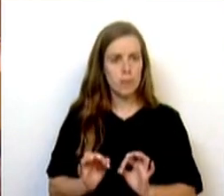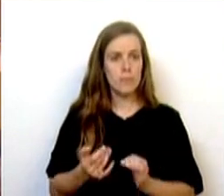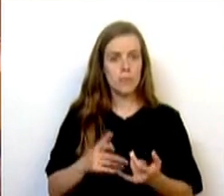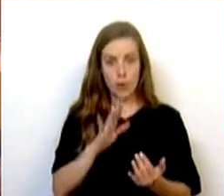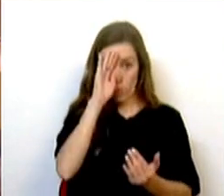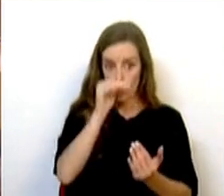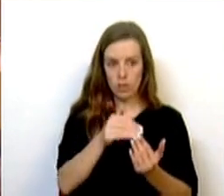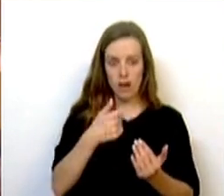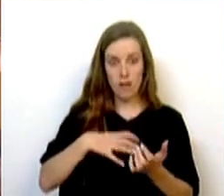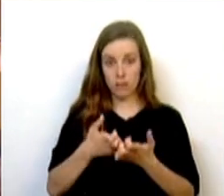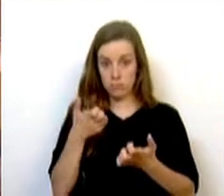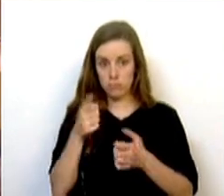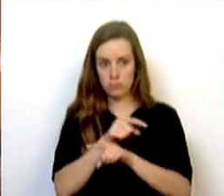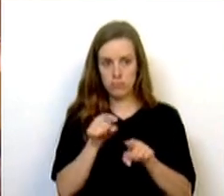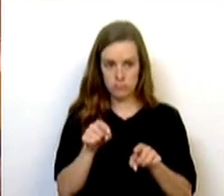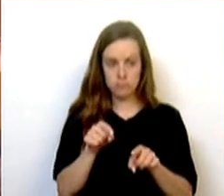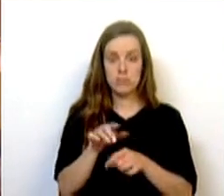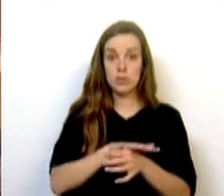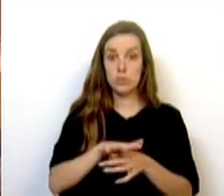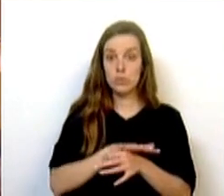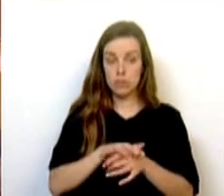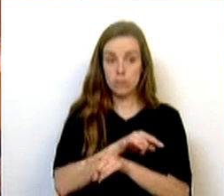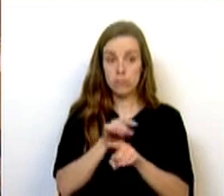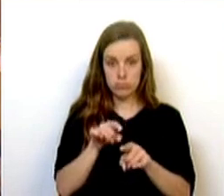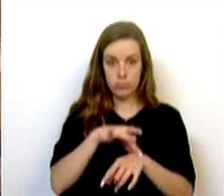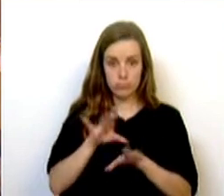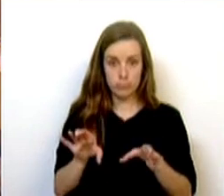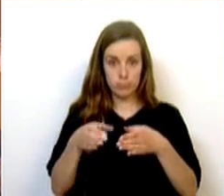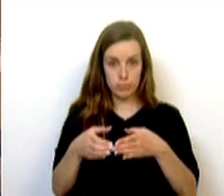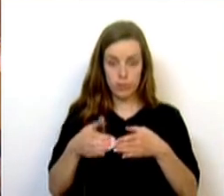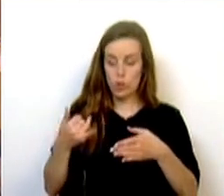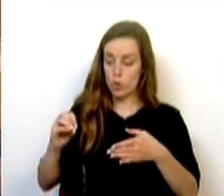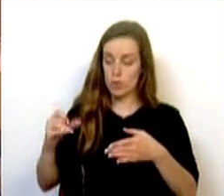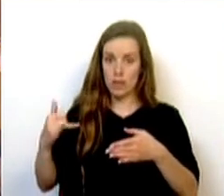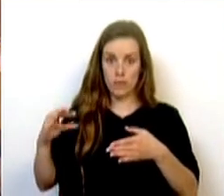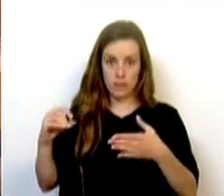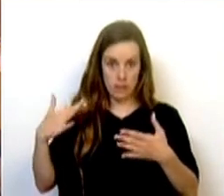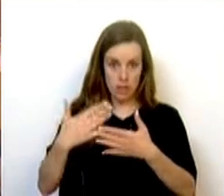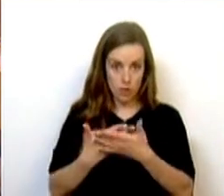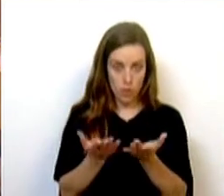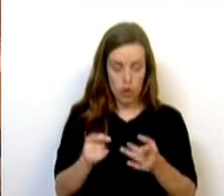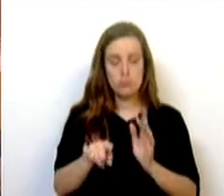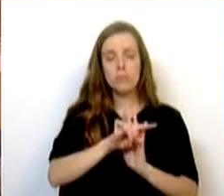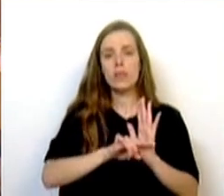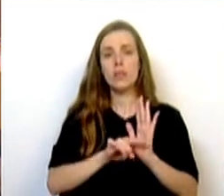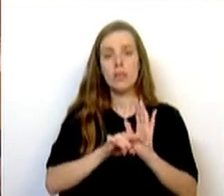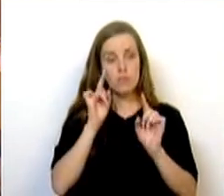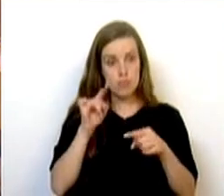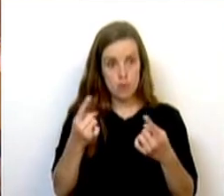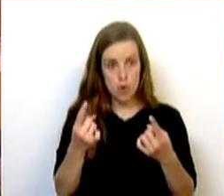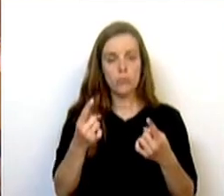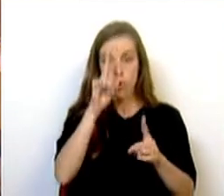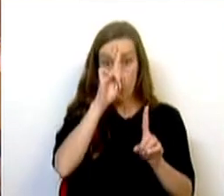concluir, queremos sublinhar que, no âmbito da situação epidemiológica é verificada desde 2020, o Governo tem implementado medidas tendo em vista